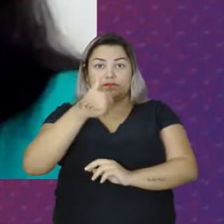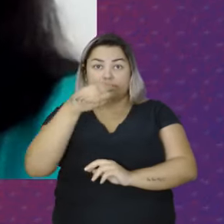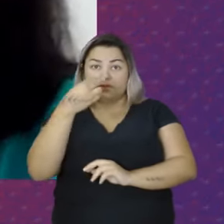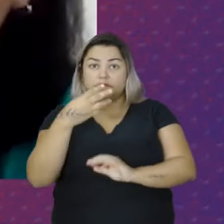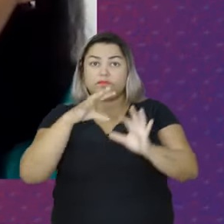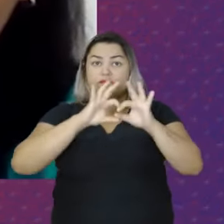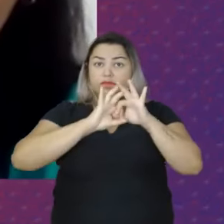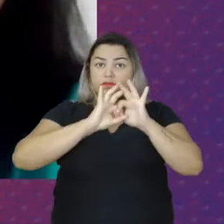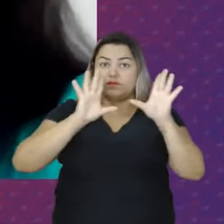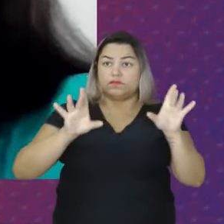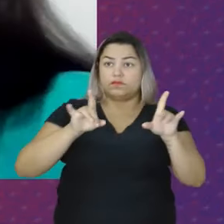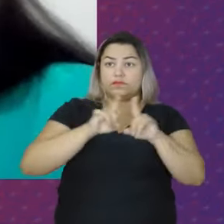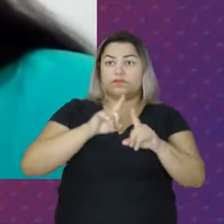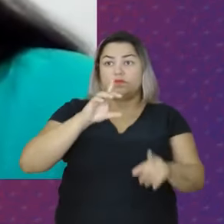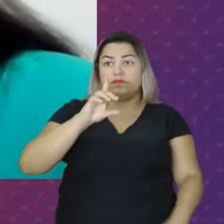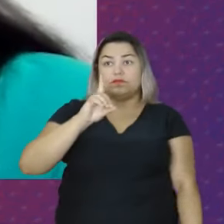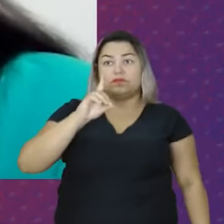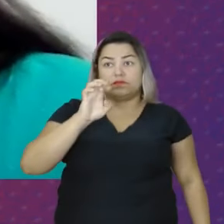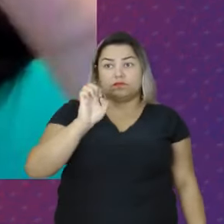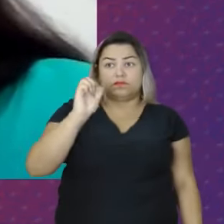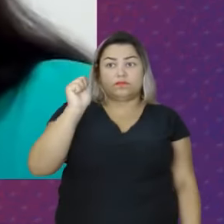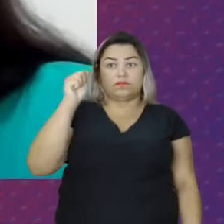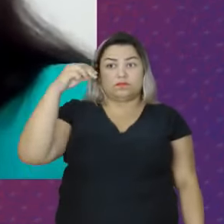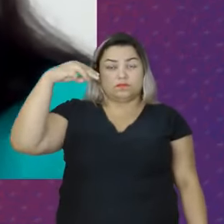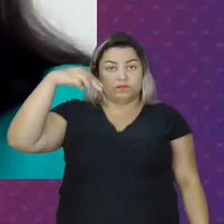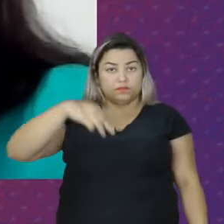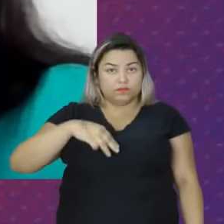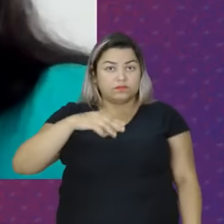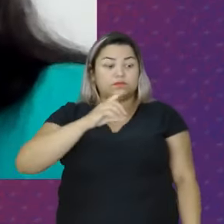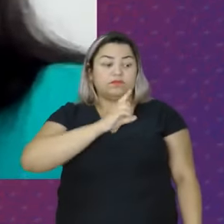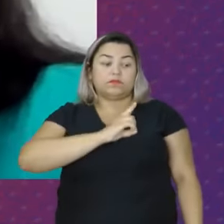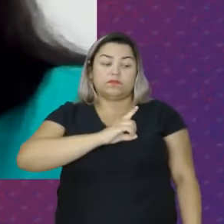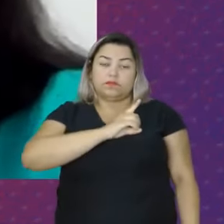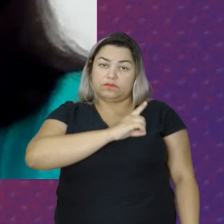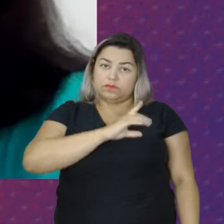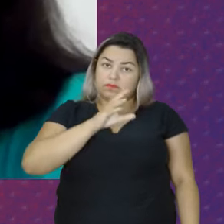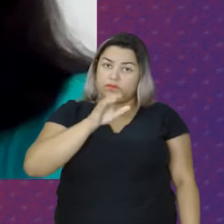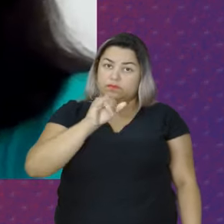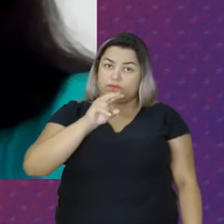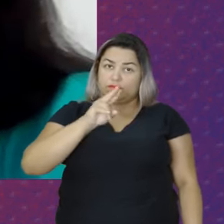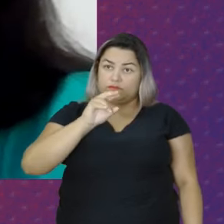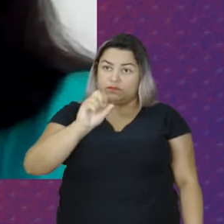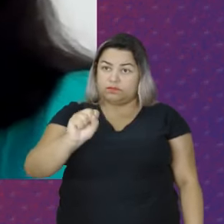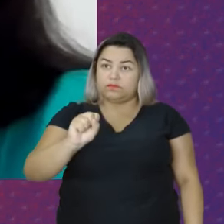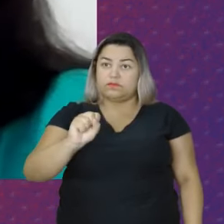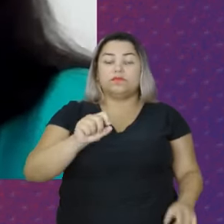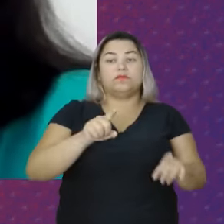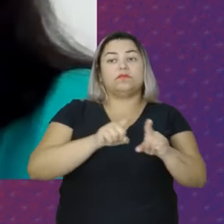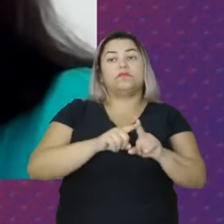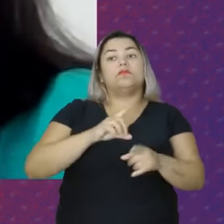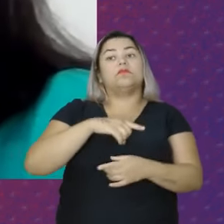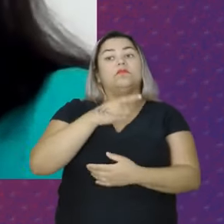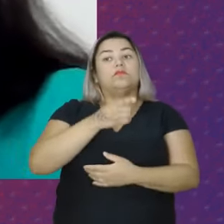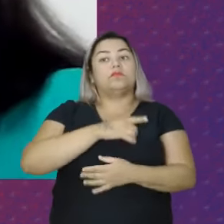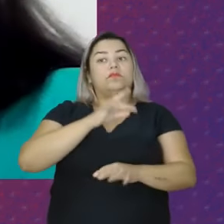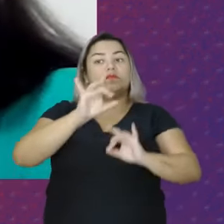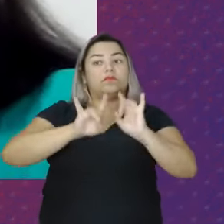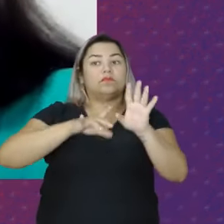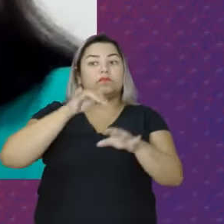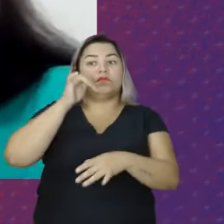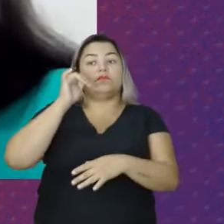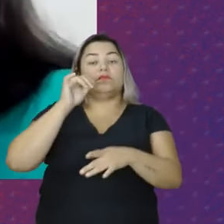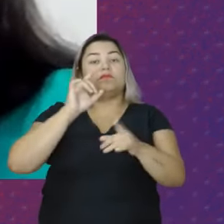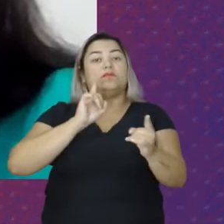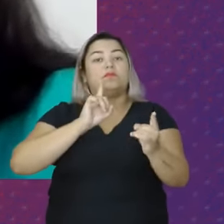Às DEANS E às Delegacias De Polícia Civil DEANS Delegacia Especial de Atendimento A Mulher